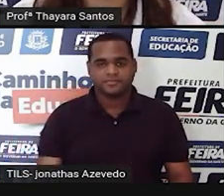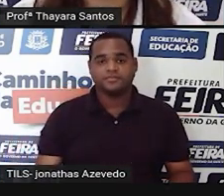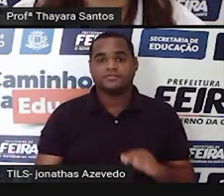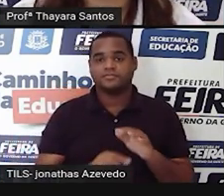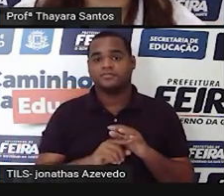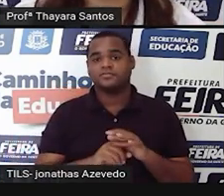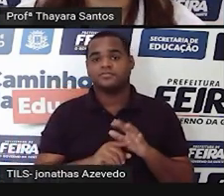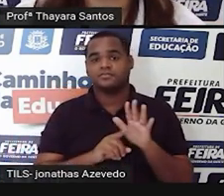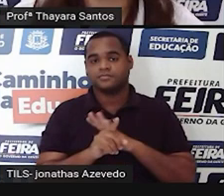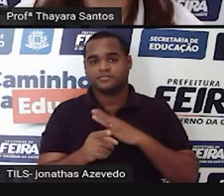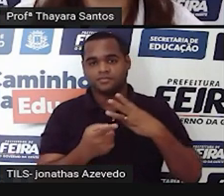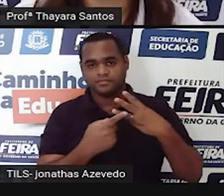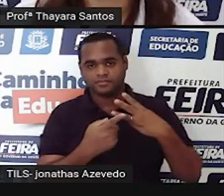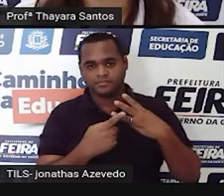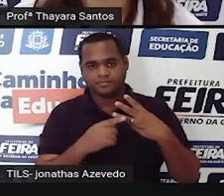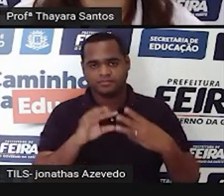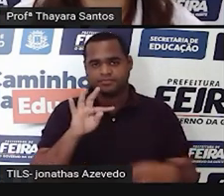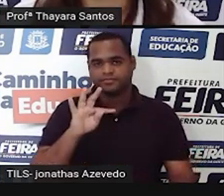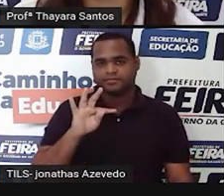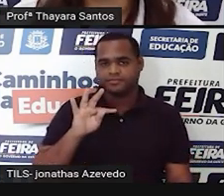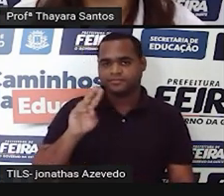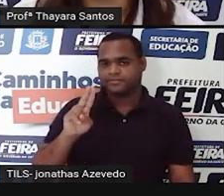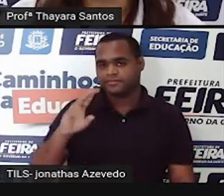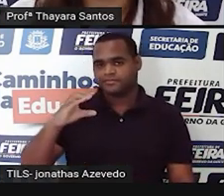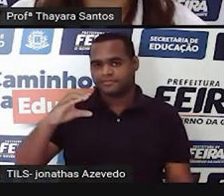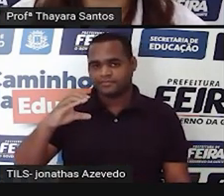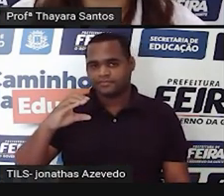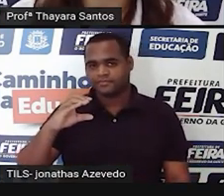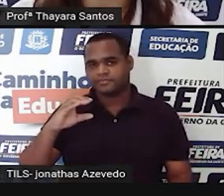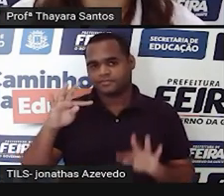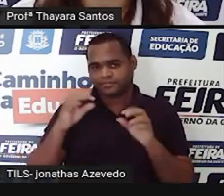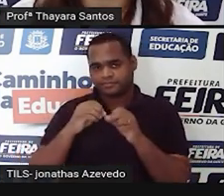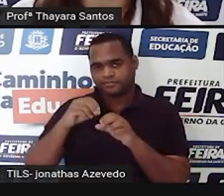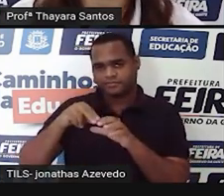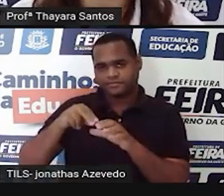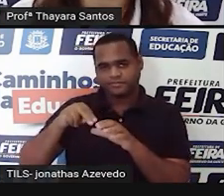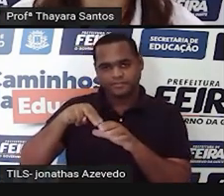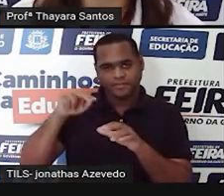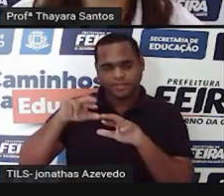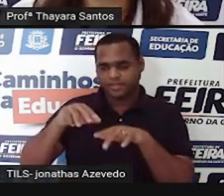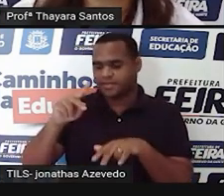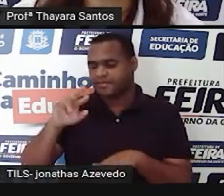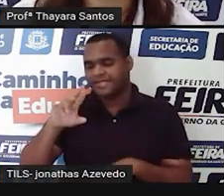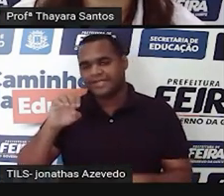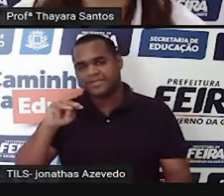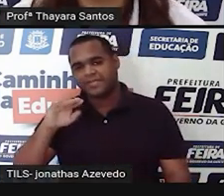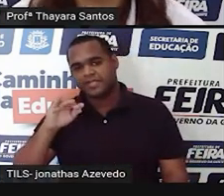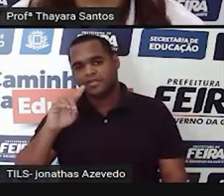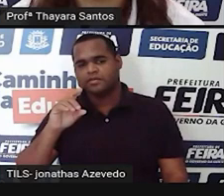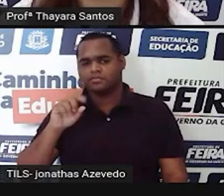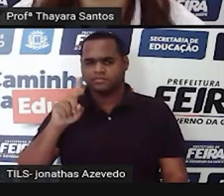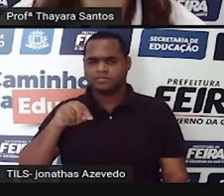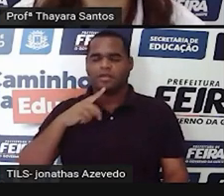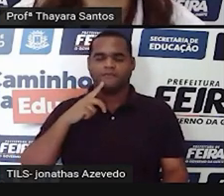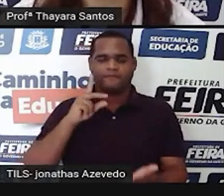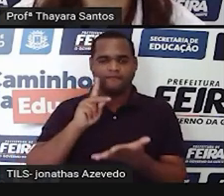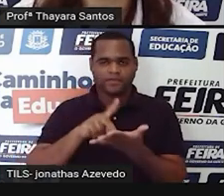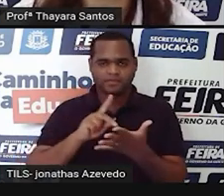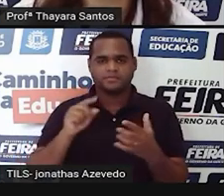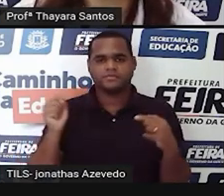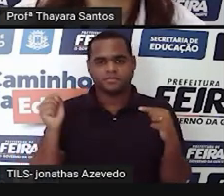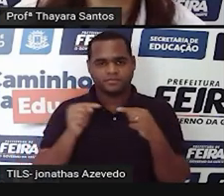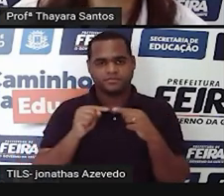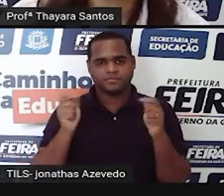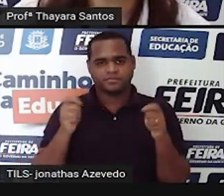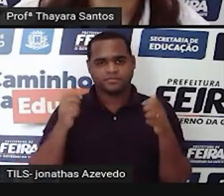Terceira pergunta. Timina, uracila e citosina são bases nitrogenadas pirimídicas, é verdade. Elas são formadas